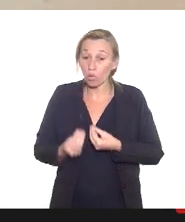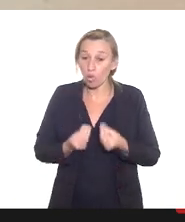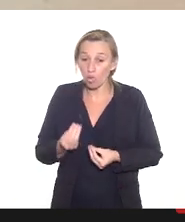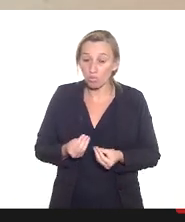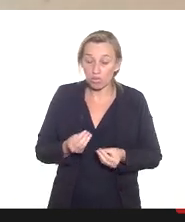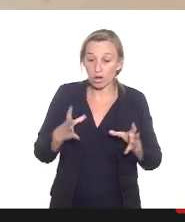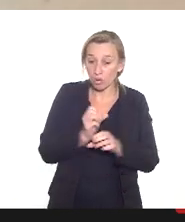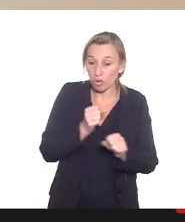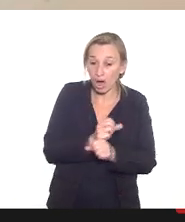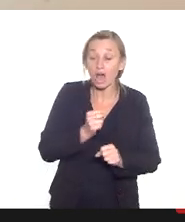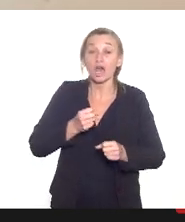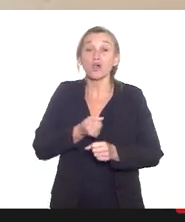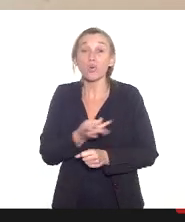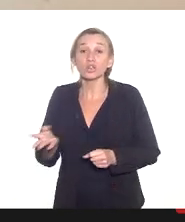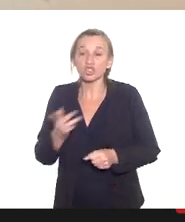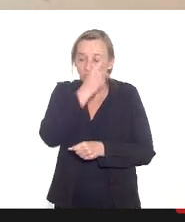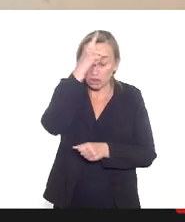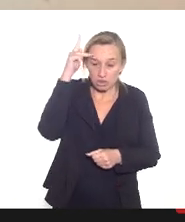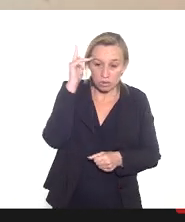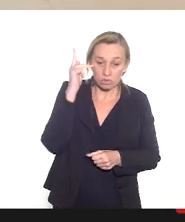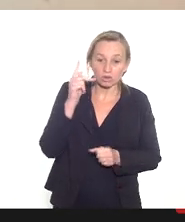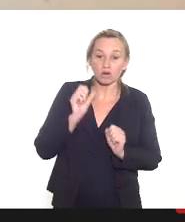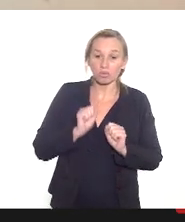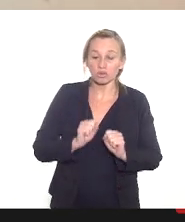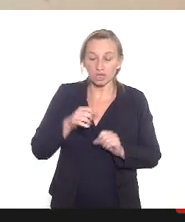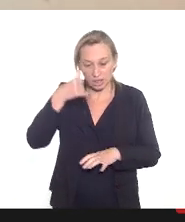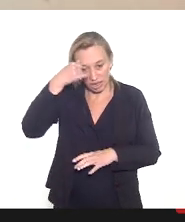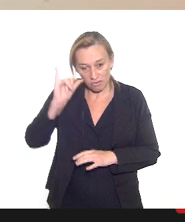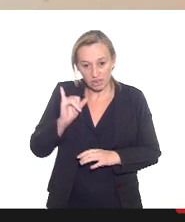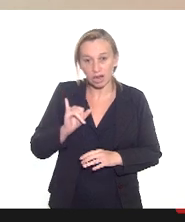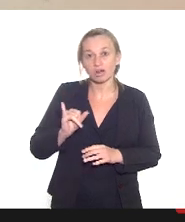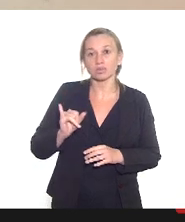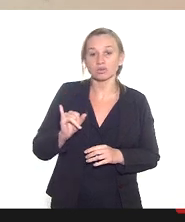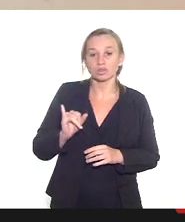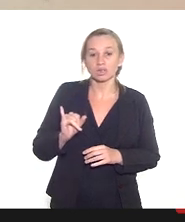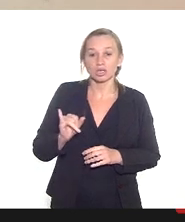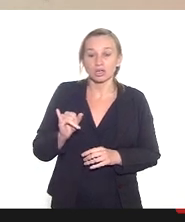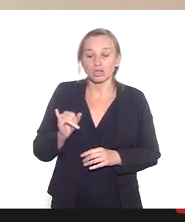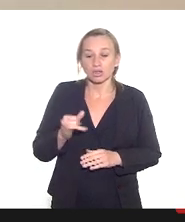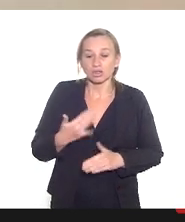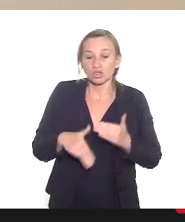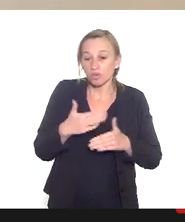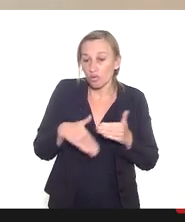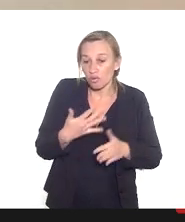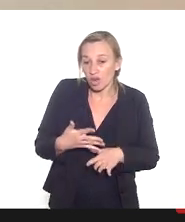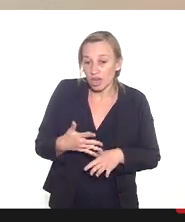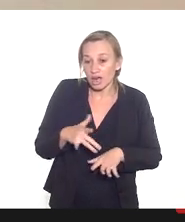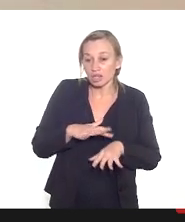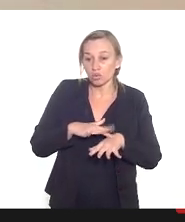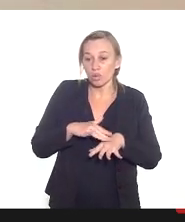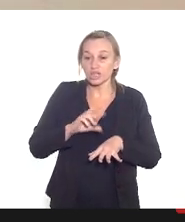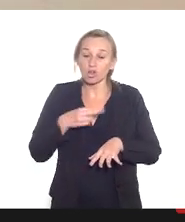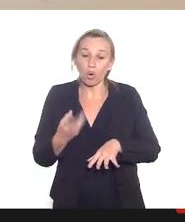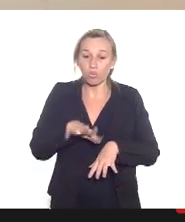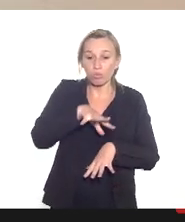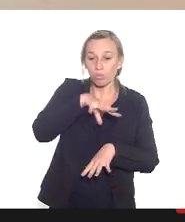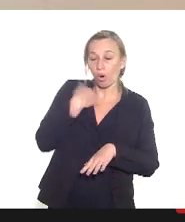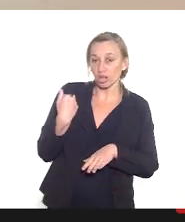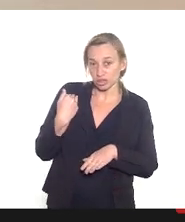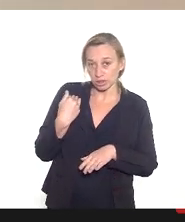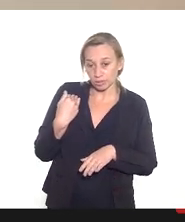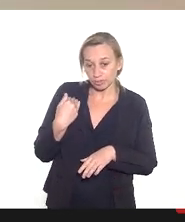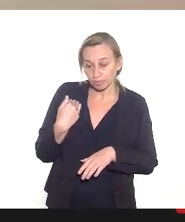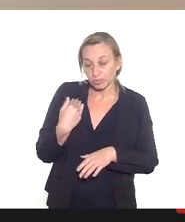como calcular quantas pessoas poderiam ter evitado desenvolver ou chegar a óbito de uma forma grave